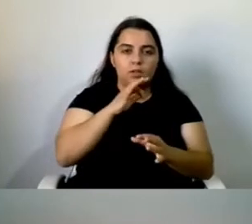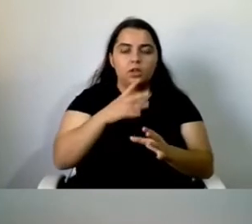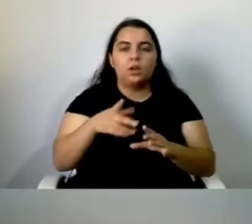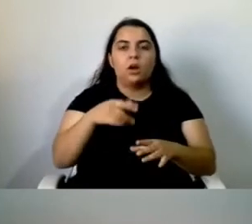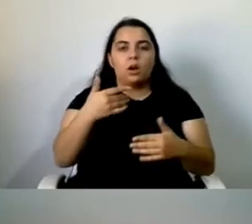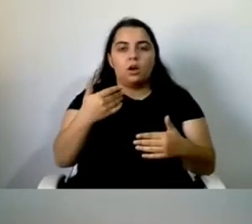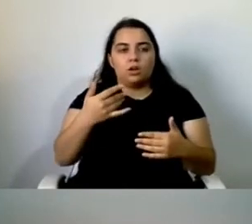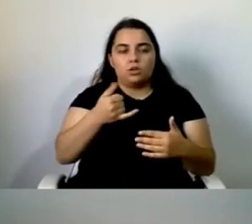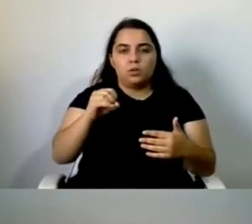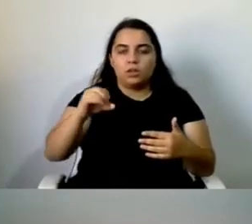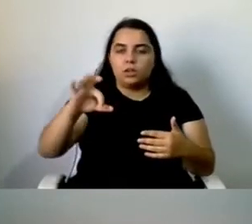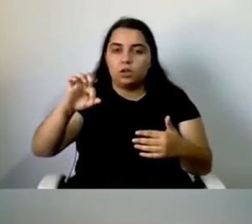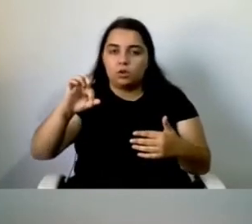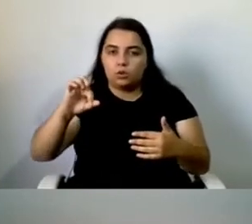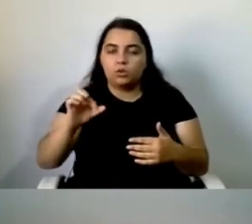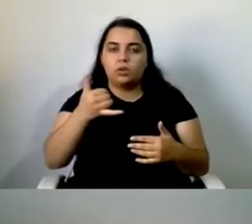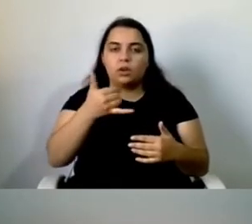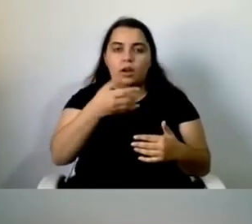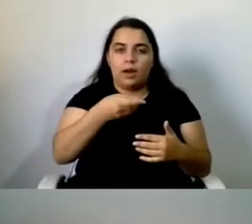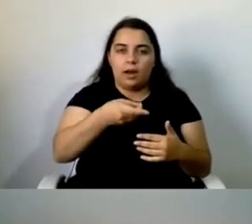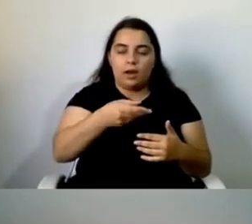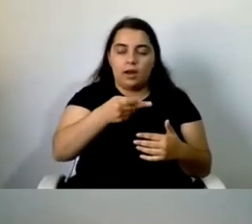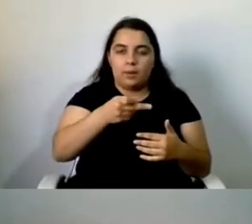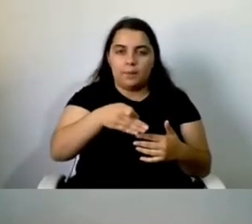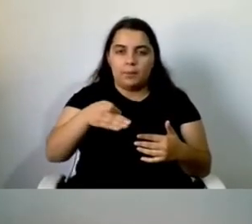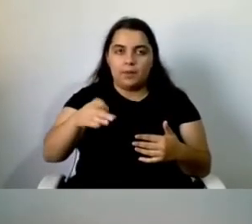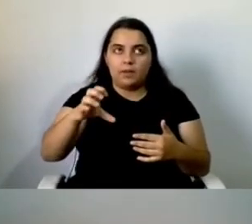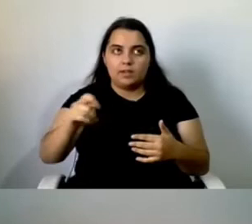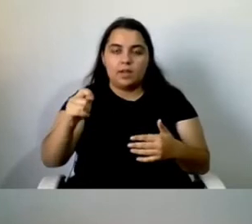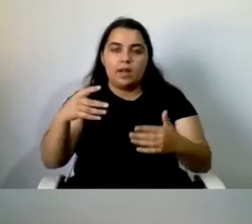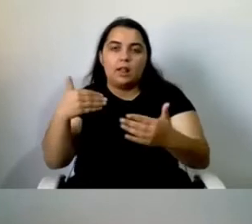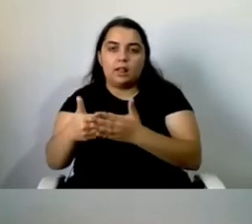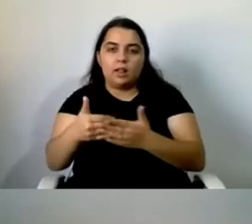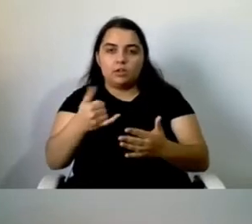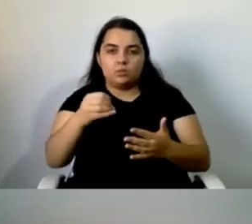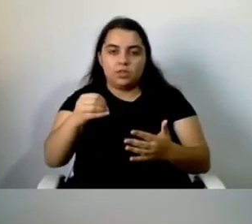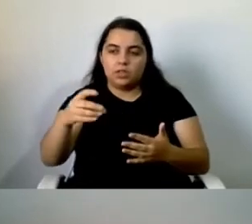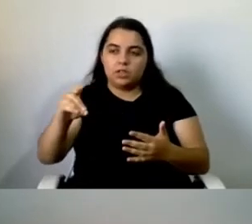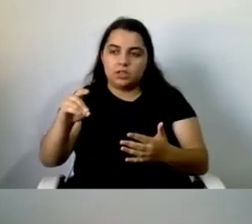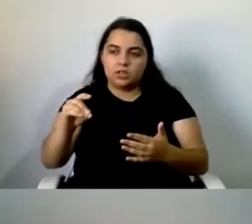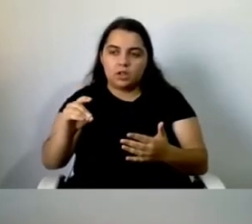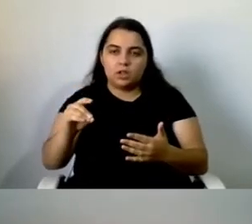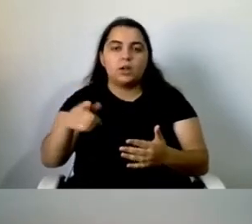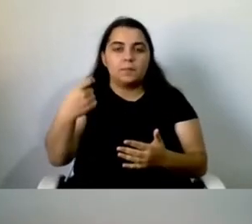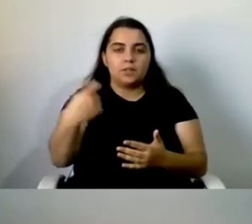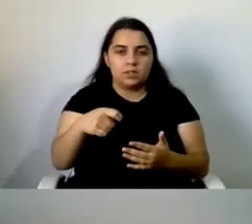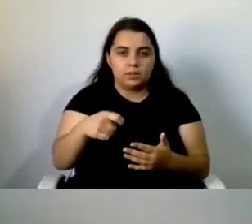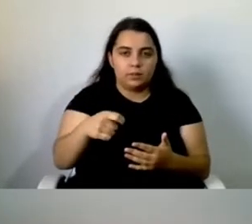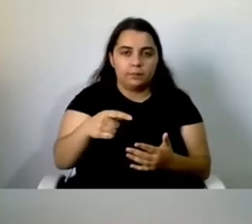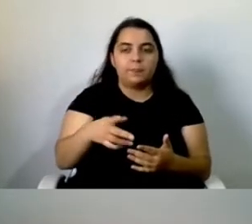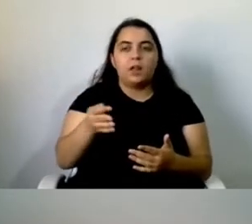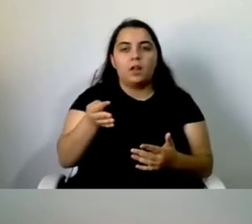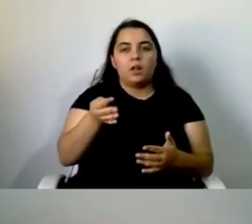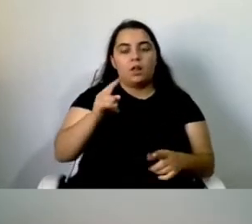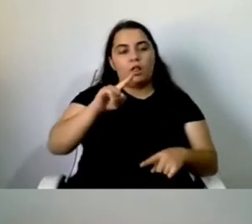Cerebral, a APPC, cargo que manteve até 2016, a altura em que assumiu a presidência da Federação das Associações